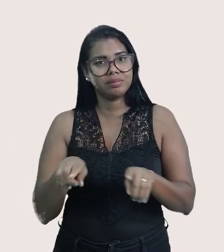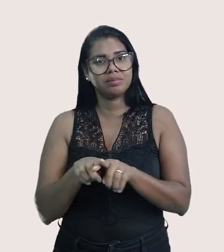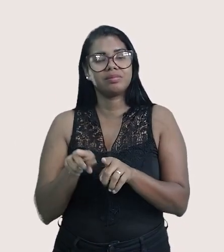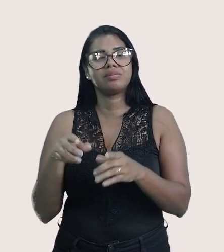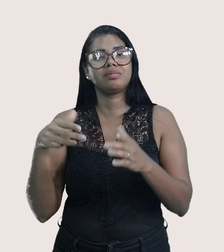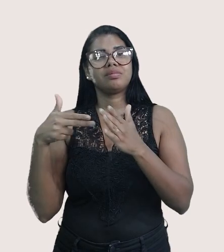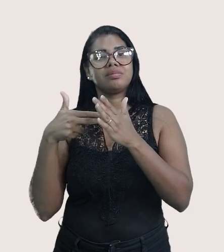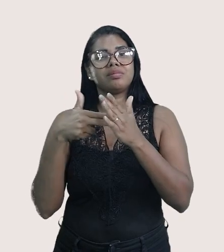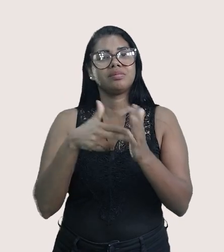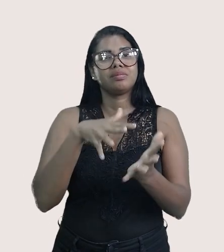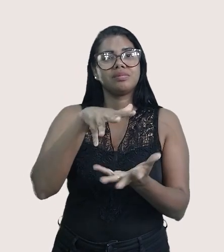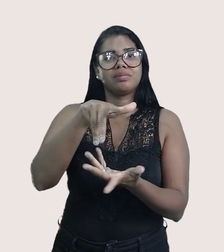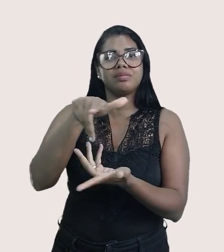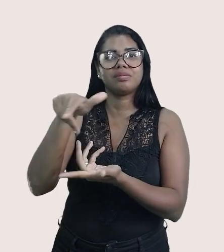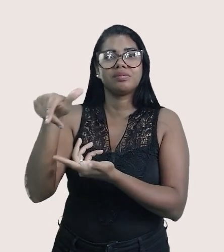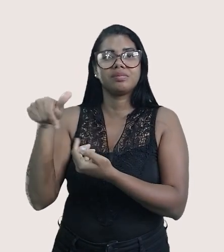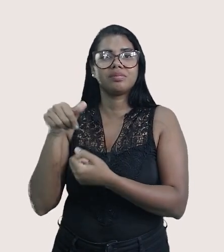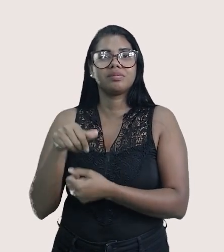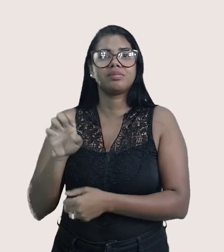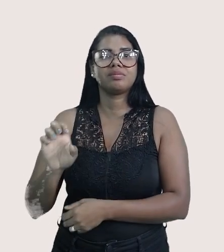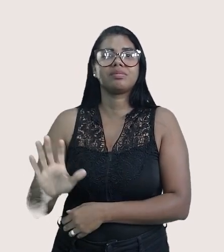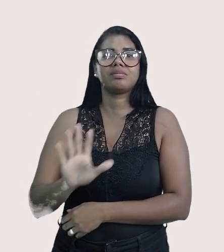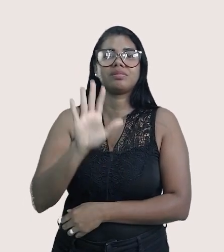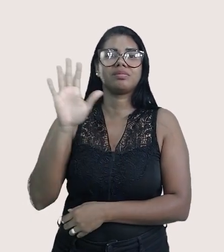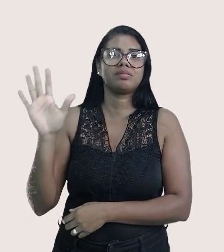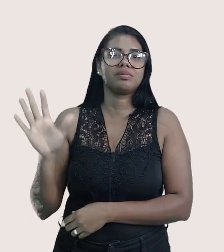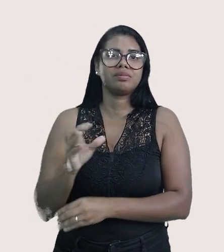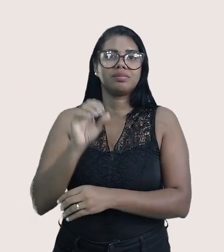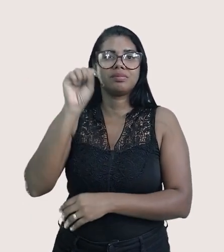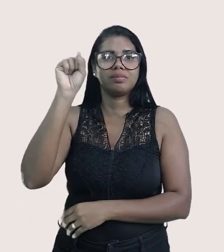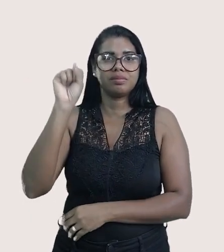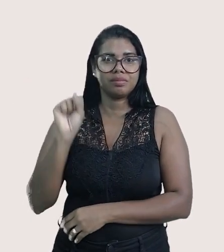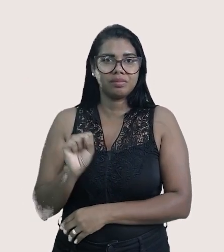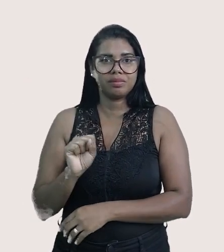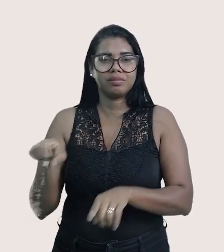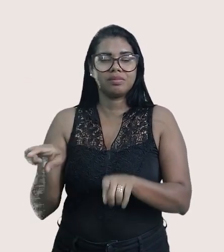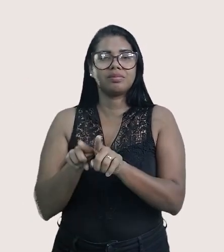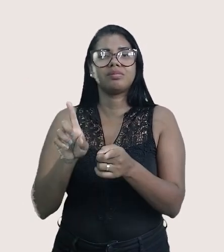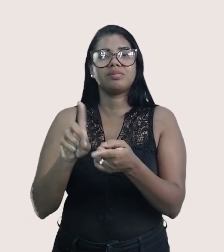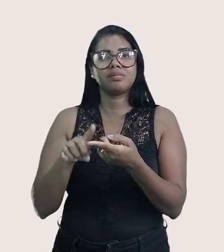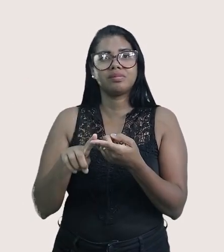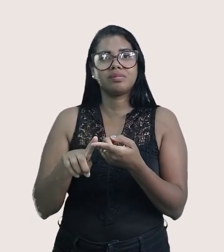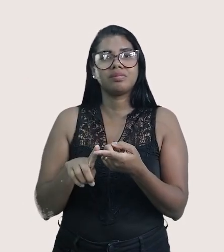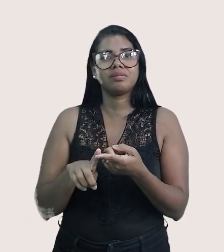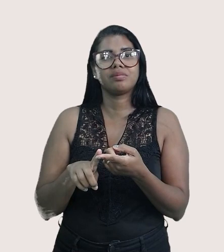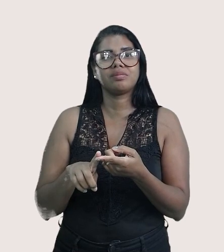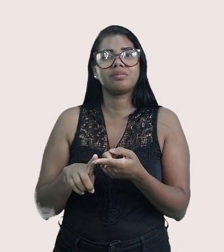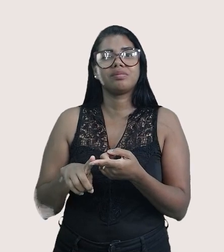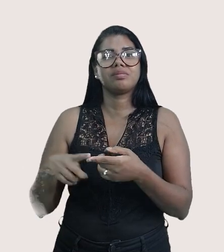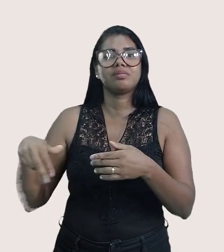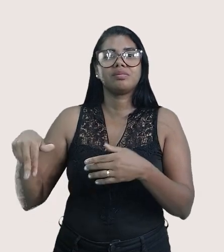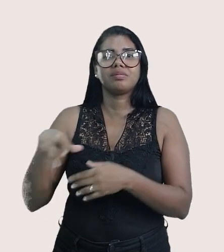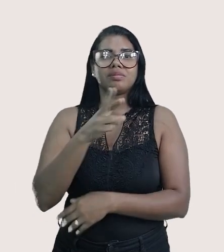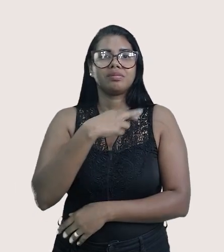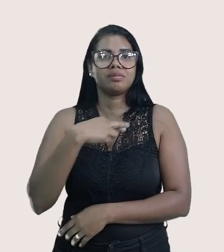sírios pelo mundo, pela Europa principalmente, ali pelo sul do Mediterrâneo. Peregrinação religiosa. Não, esse não é o